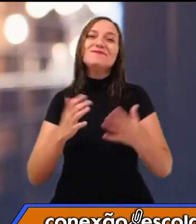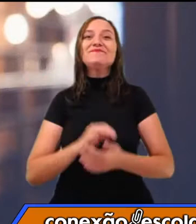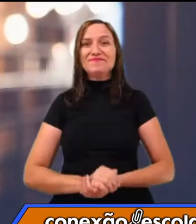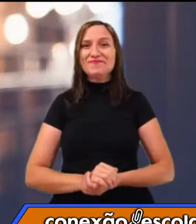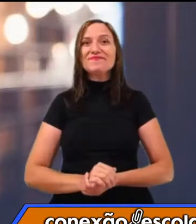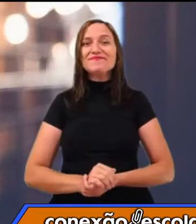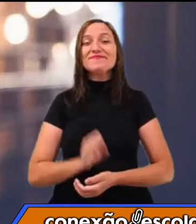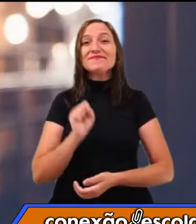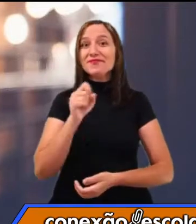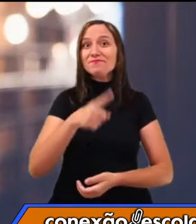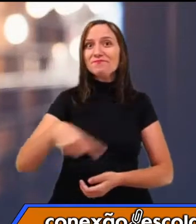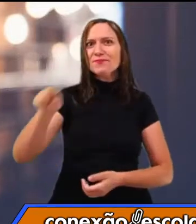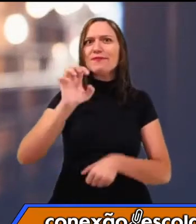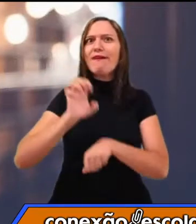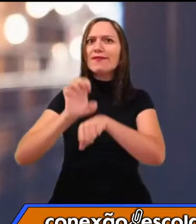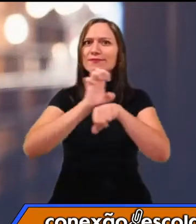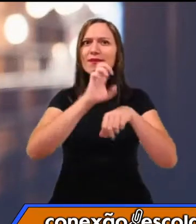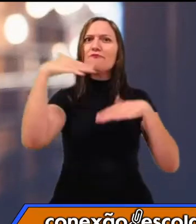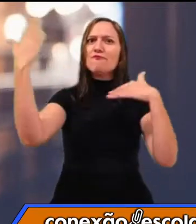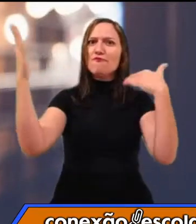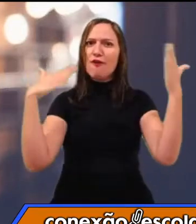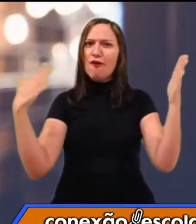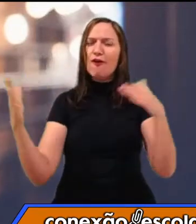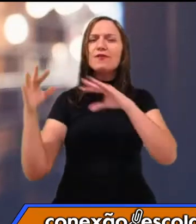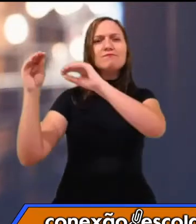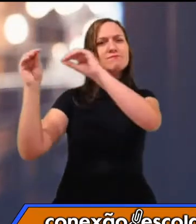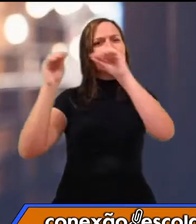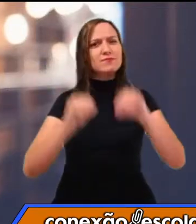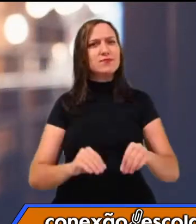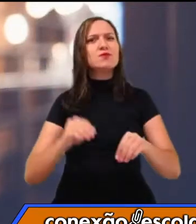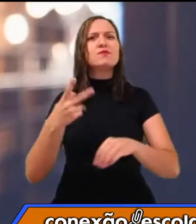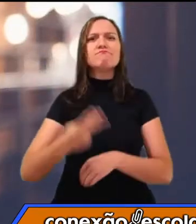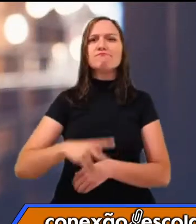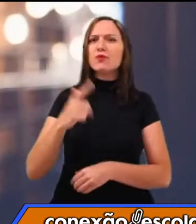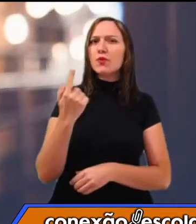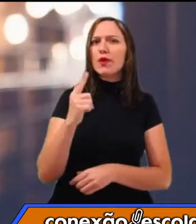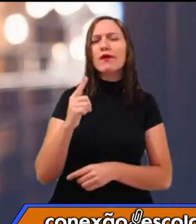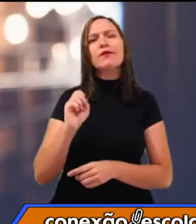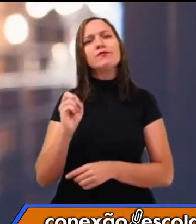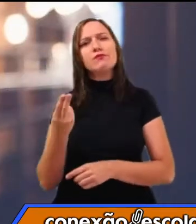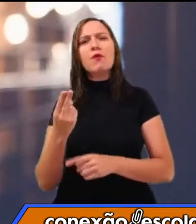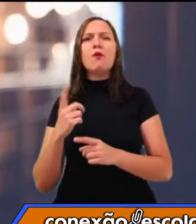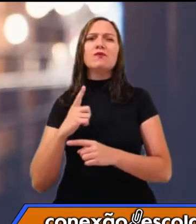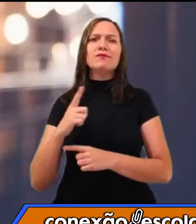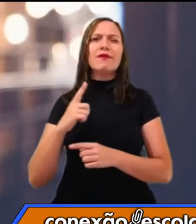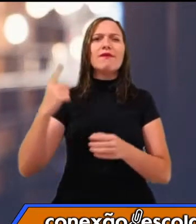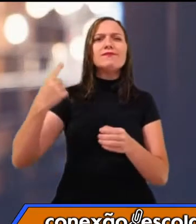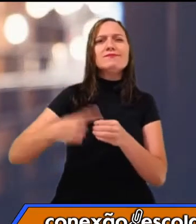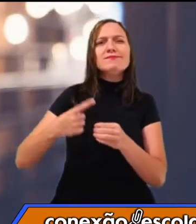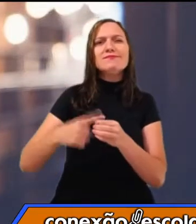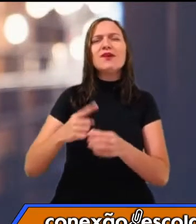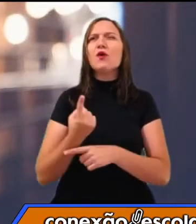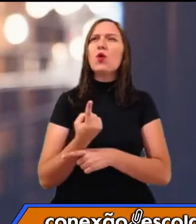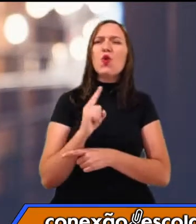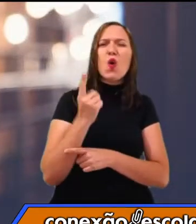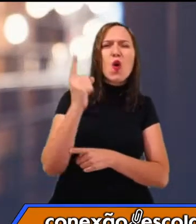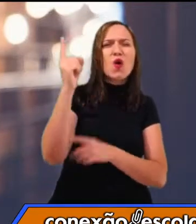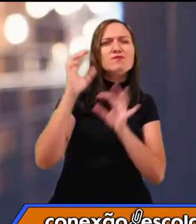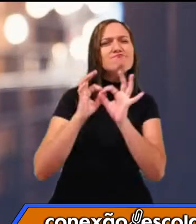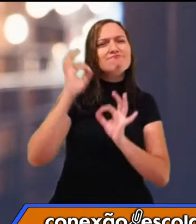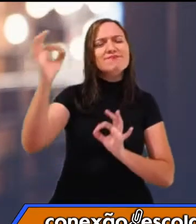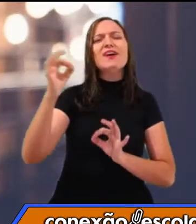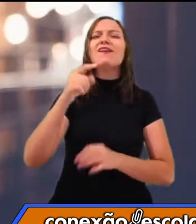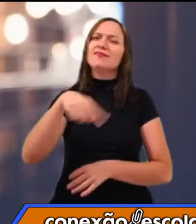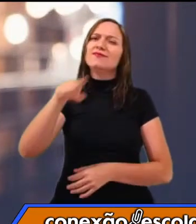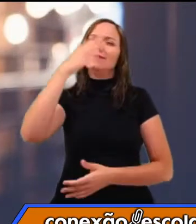você é de um outro estado, se você é de uma cidade distante e mora em Goiânia já há um tempo, você sabe